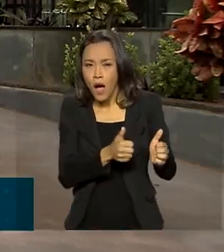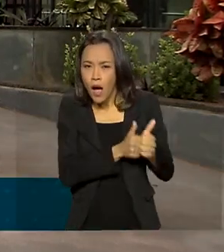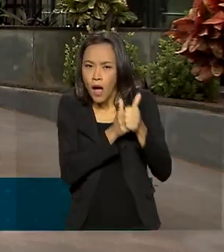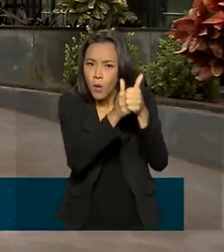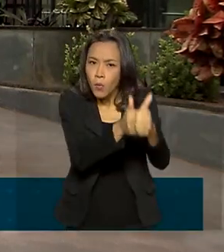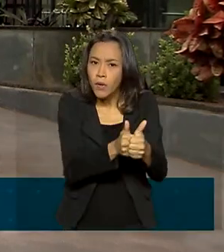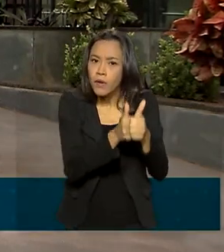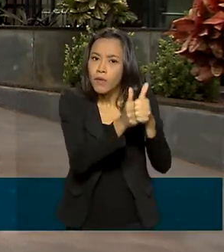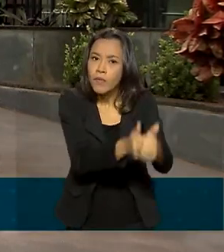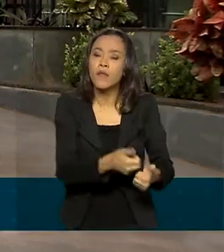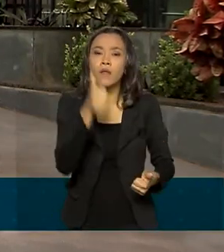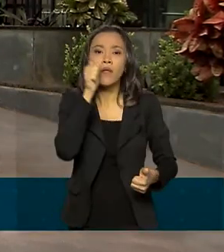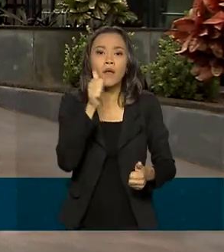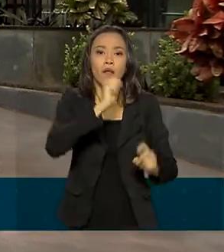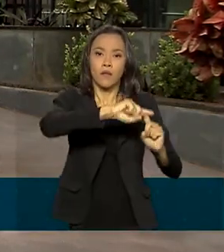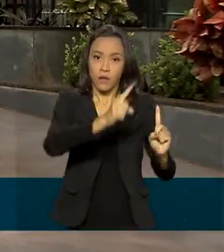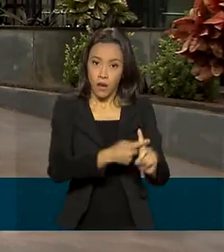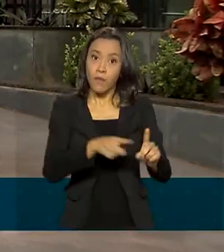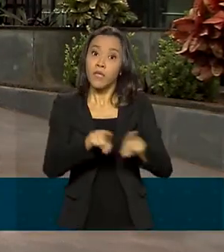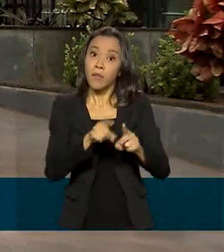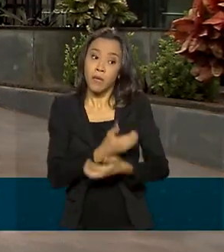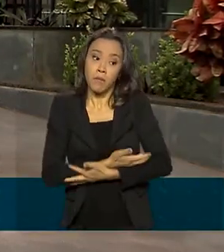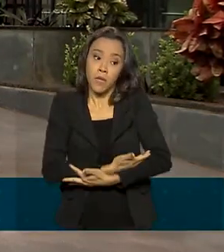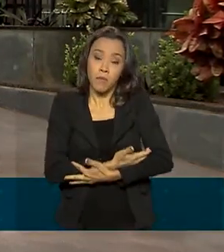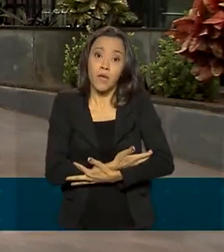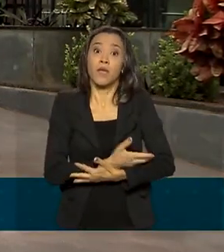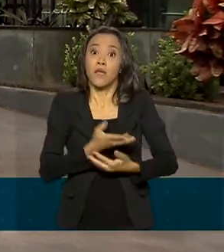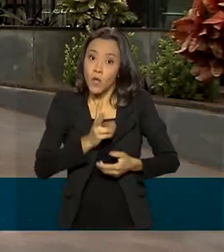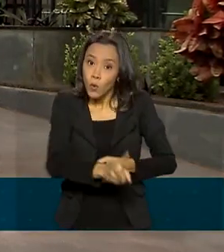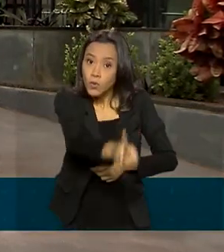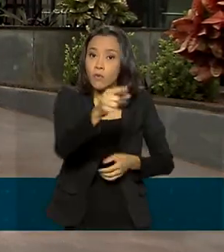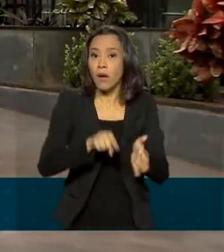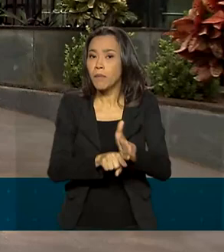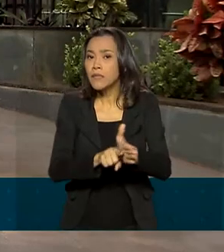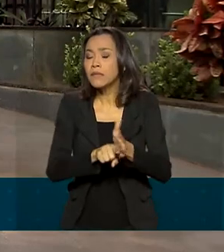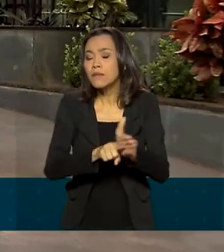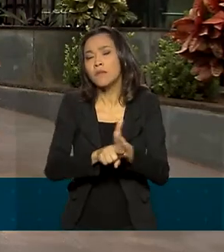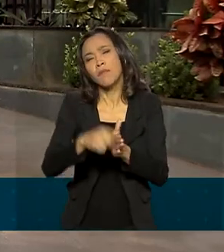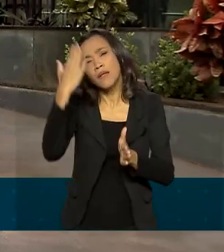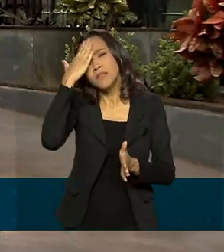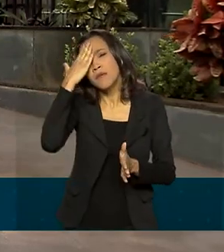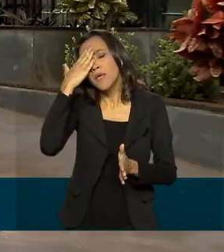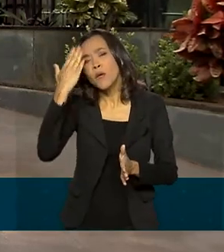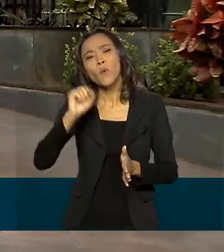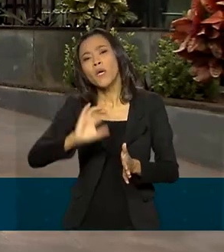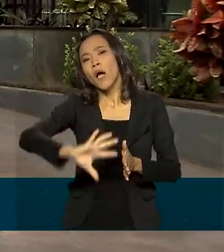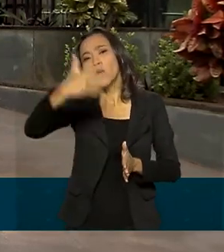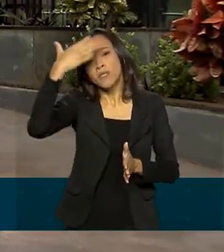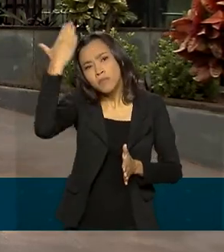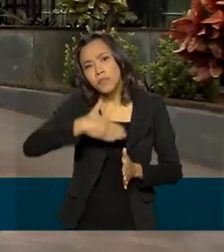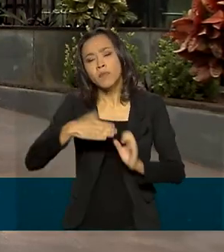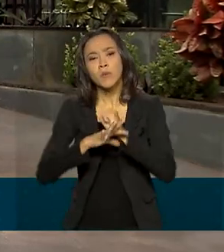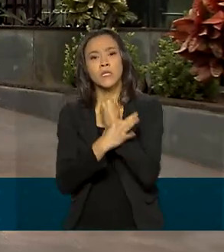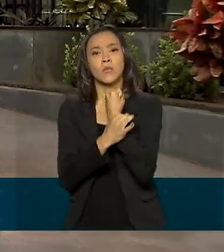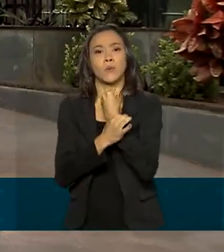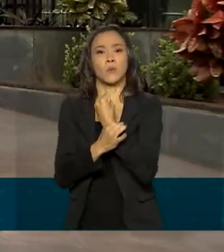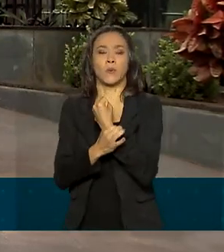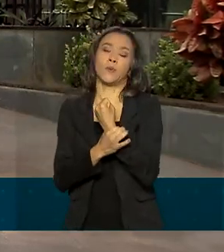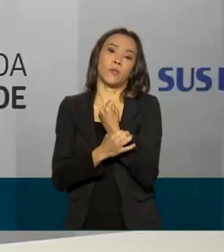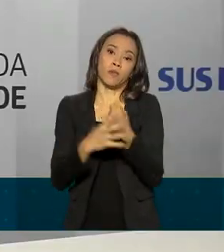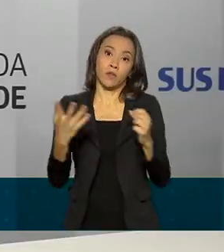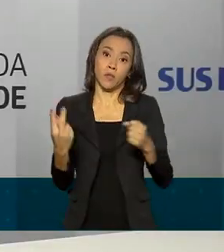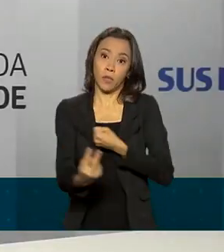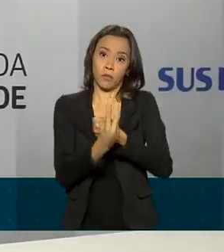-nascidos e dar continuidade à pesquisa até que se tenha um diagnóstico preciso e confiável sobre a